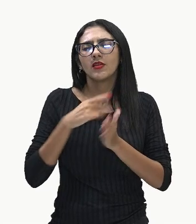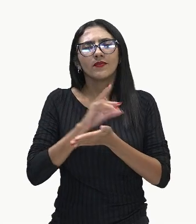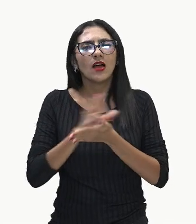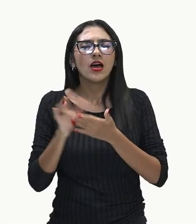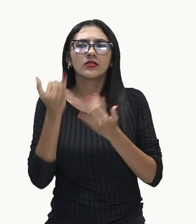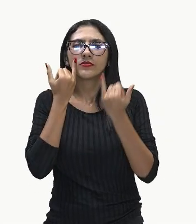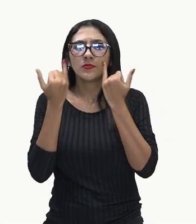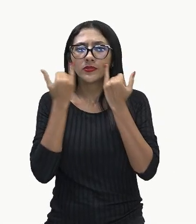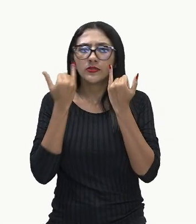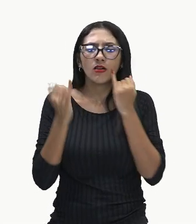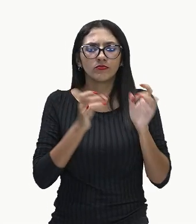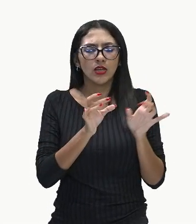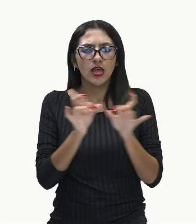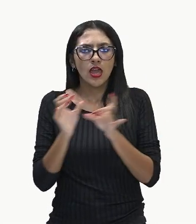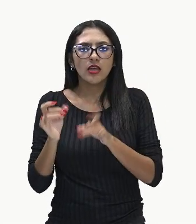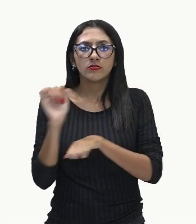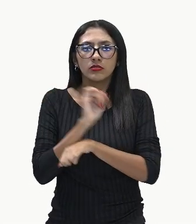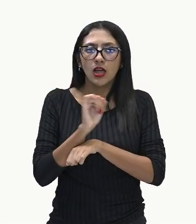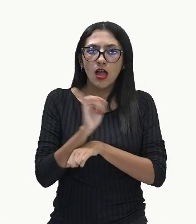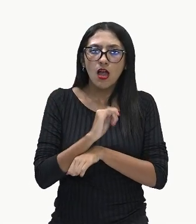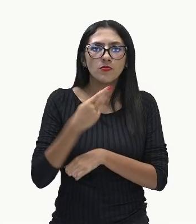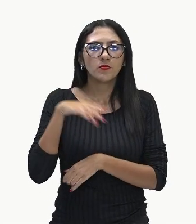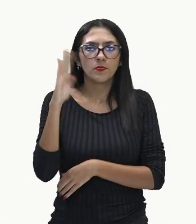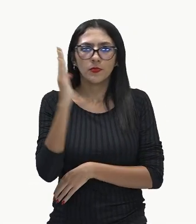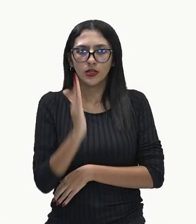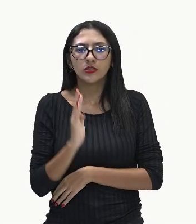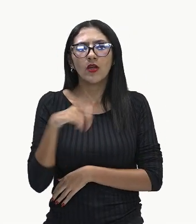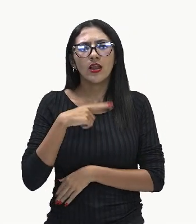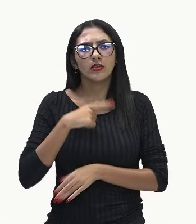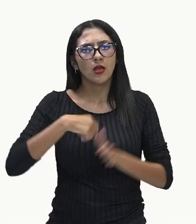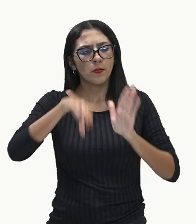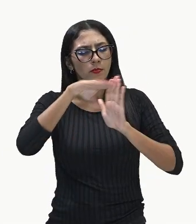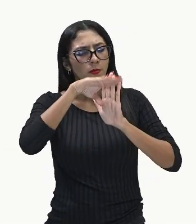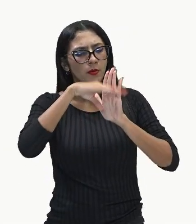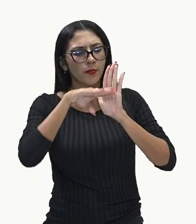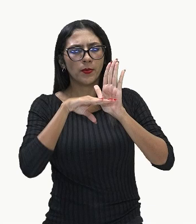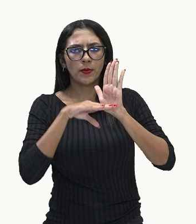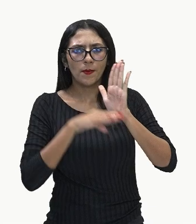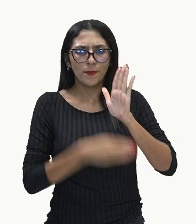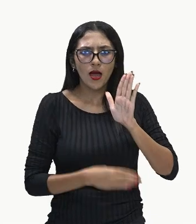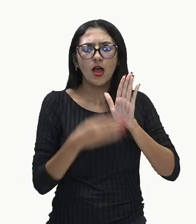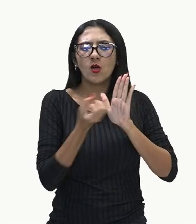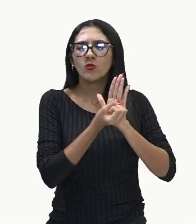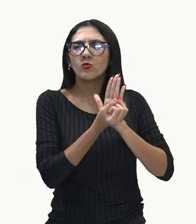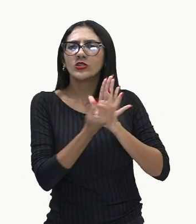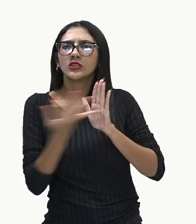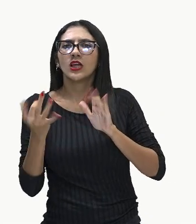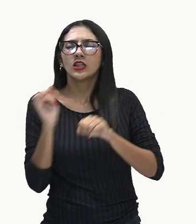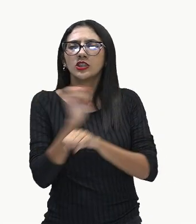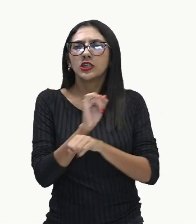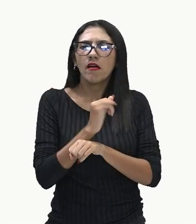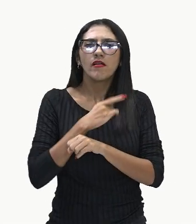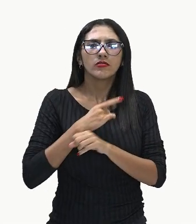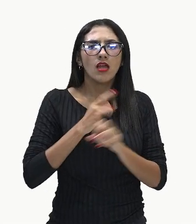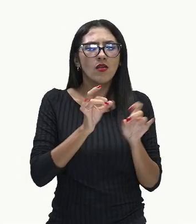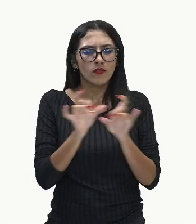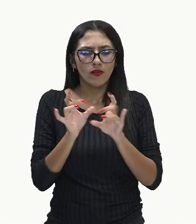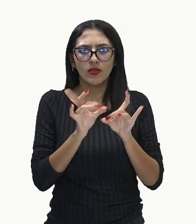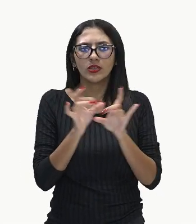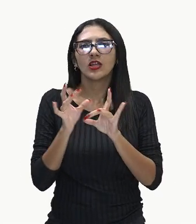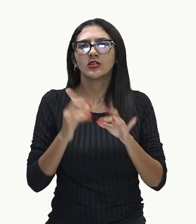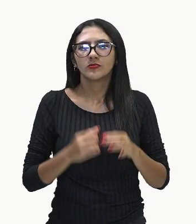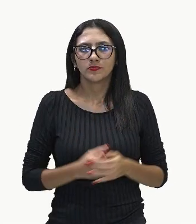vendas de automóveis no Brasil, mantém uma lista com a quantidade de automóveis vendidos por marca,